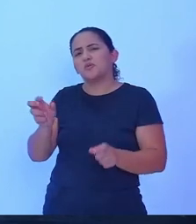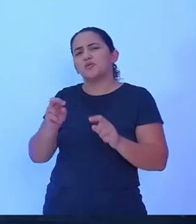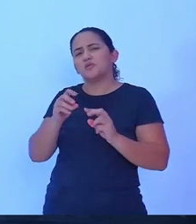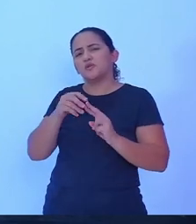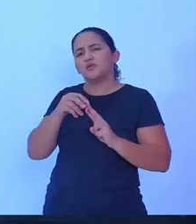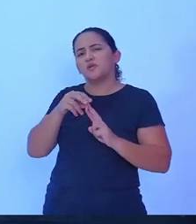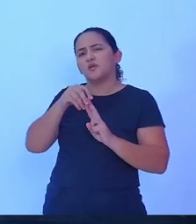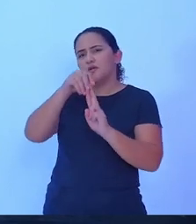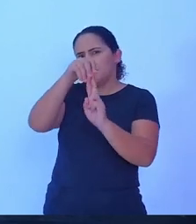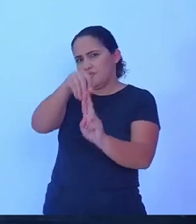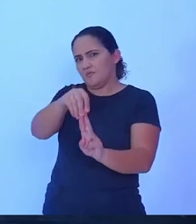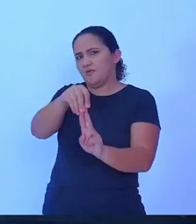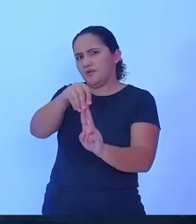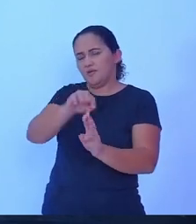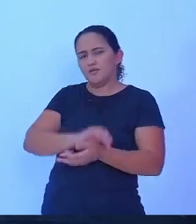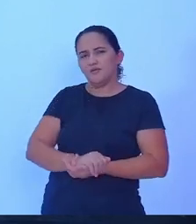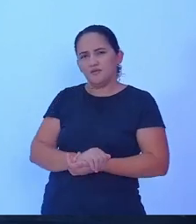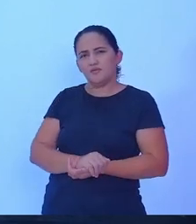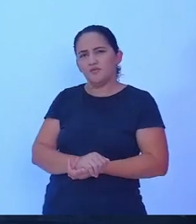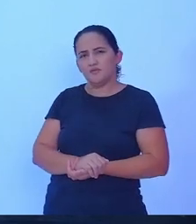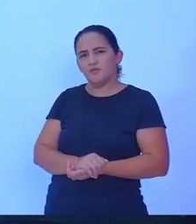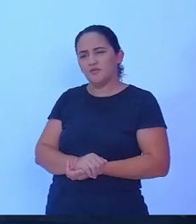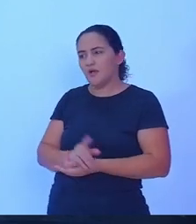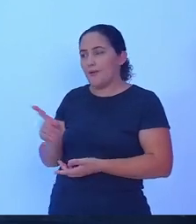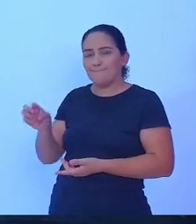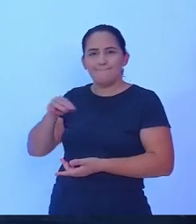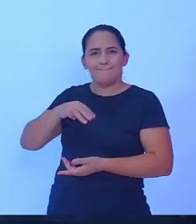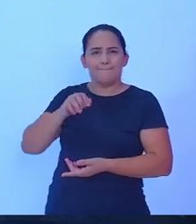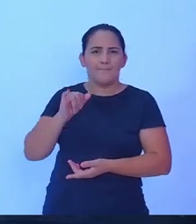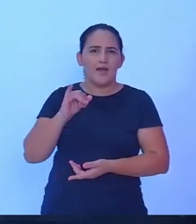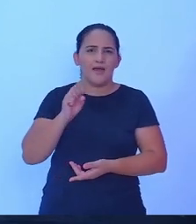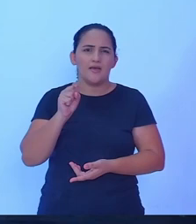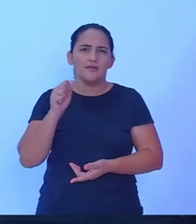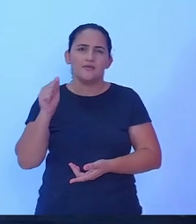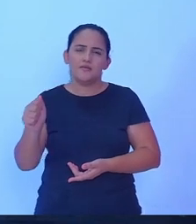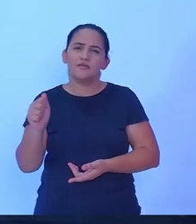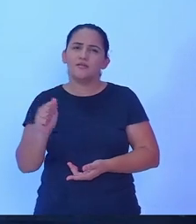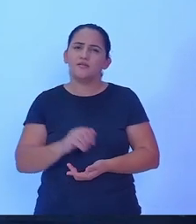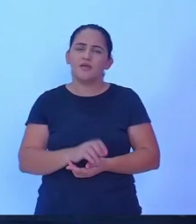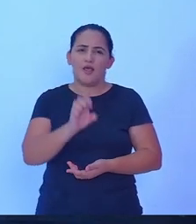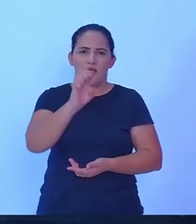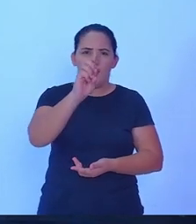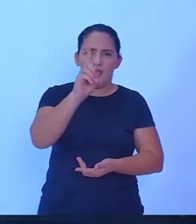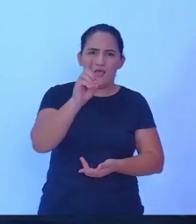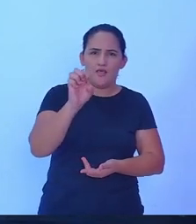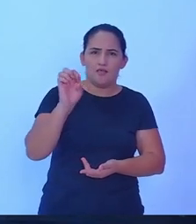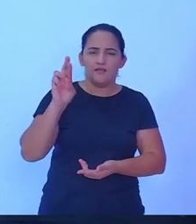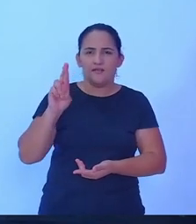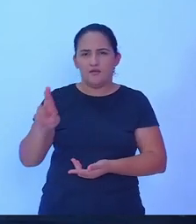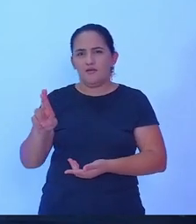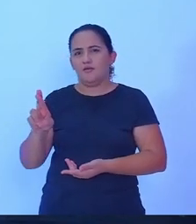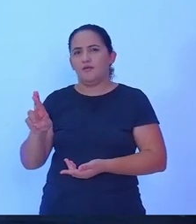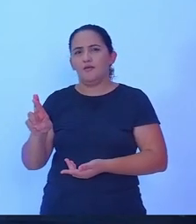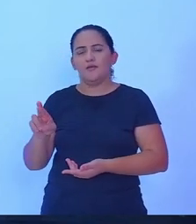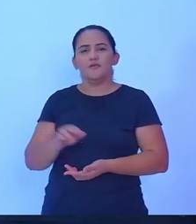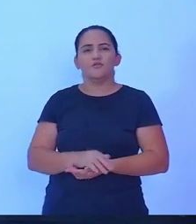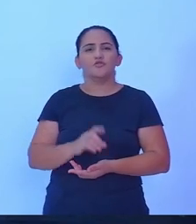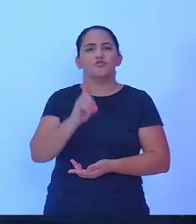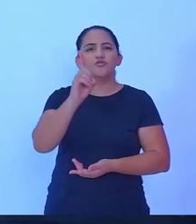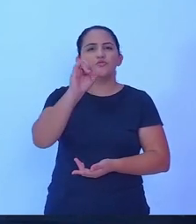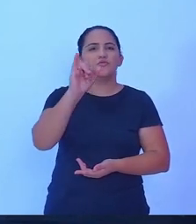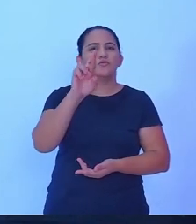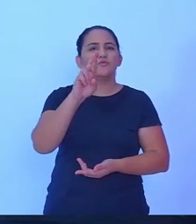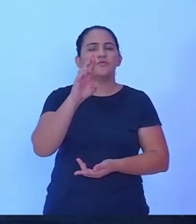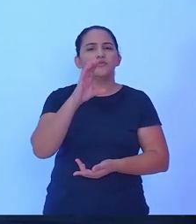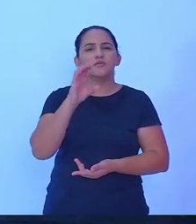doutora Maísa doutor Eder doutor de seu Bertiol Arno Volt pessoas sérias